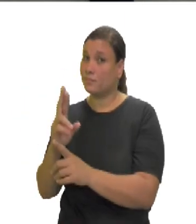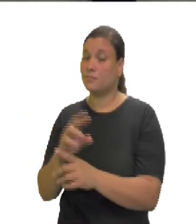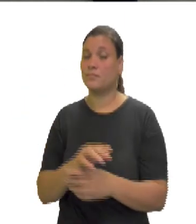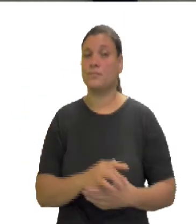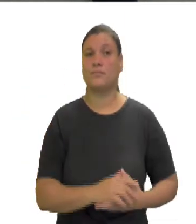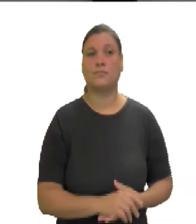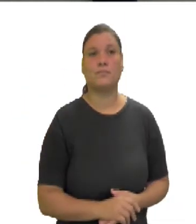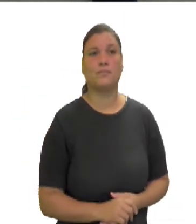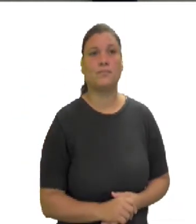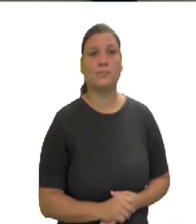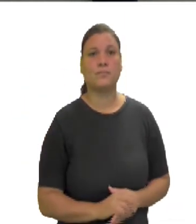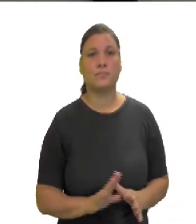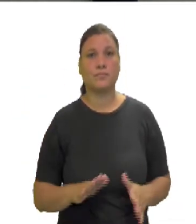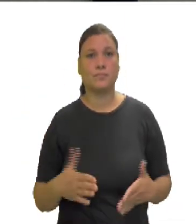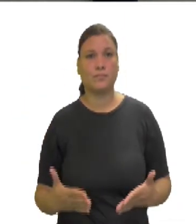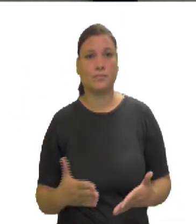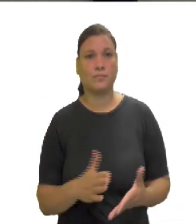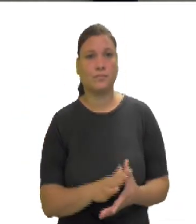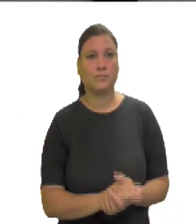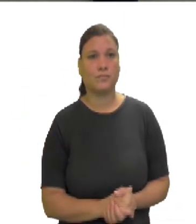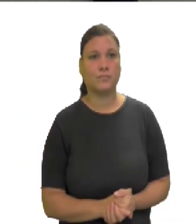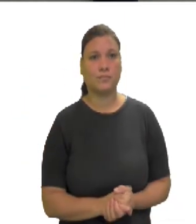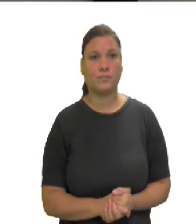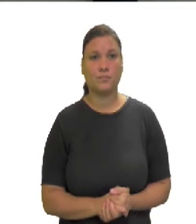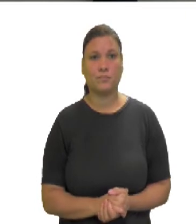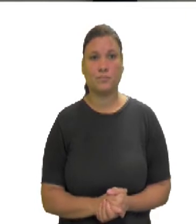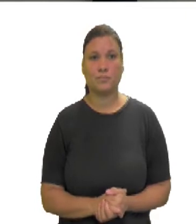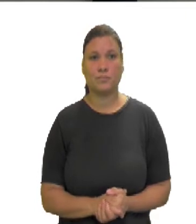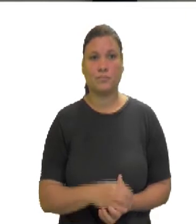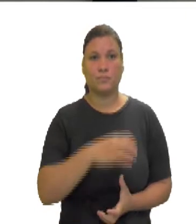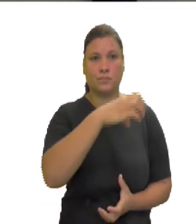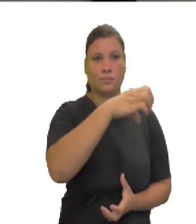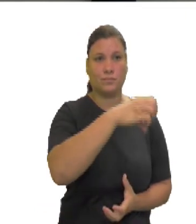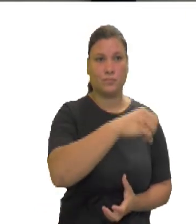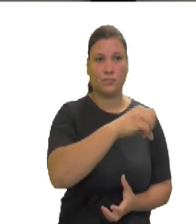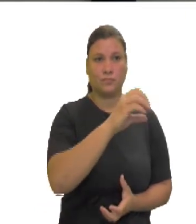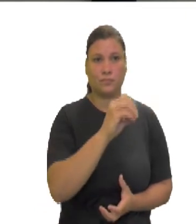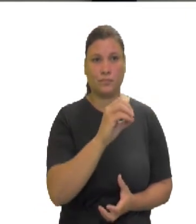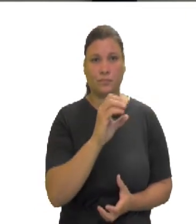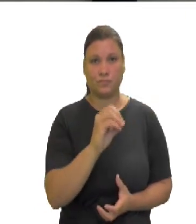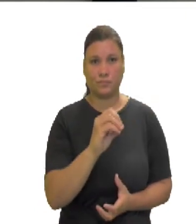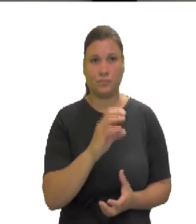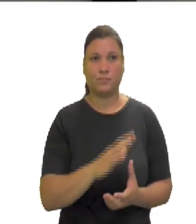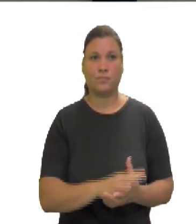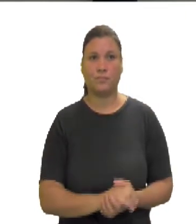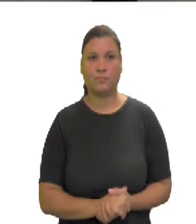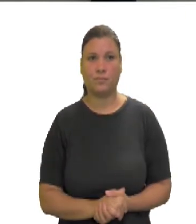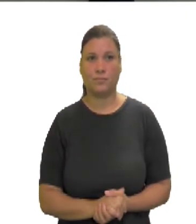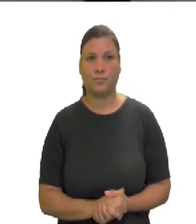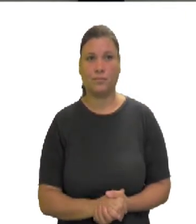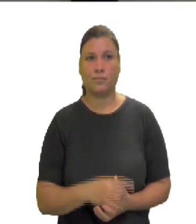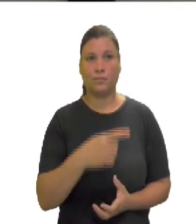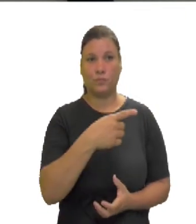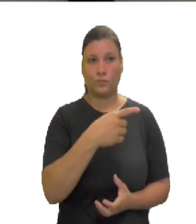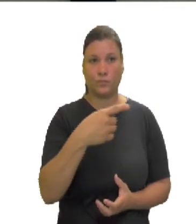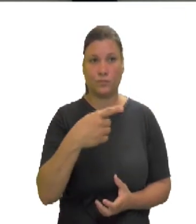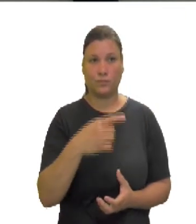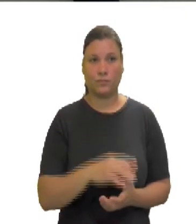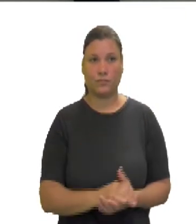30 vezes 2, 60, 60 vezes 2, 120.